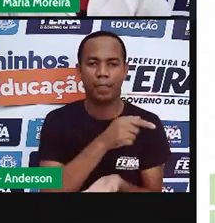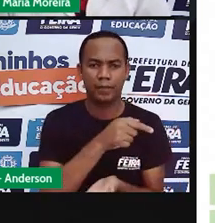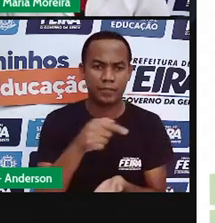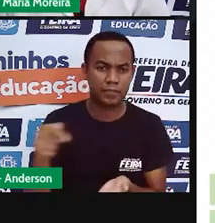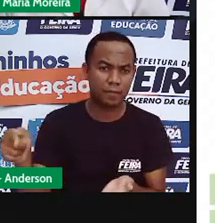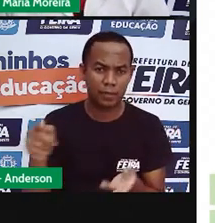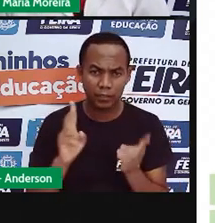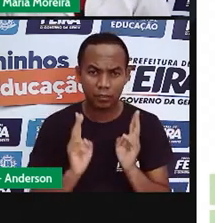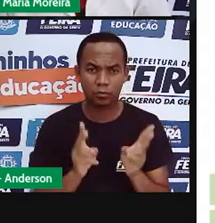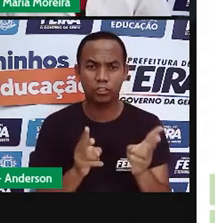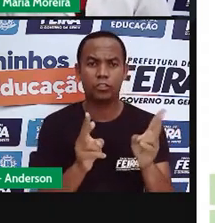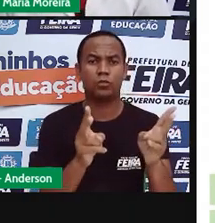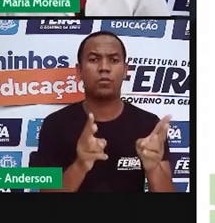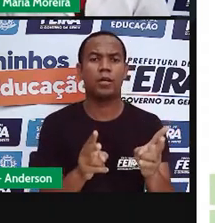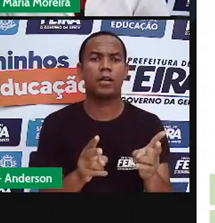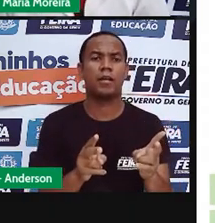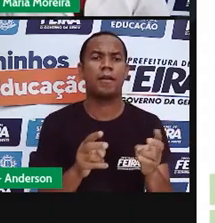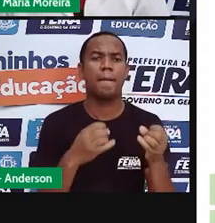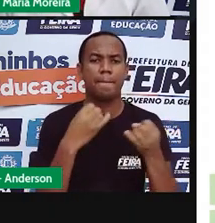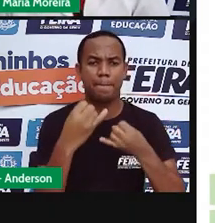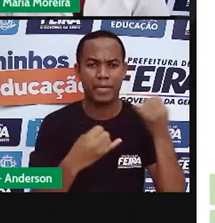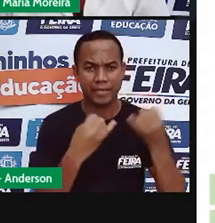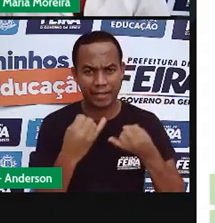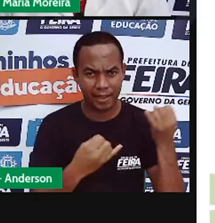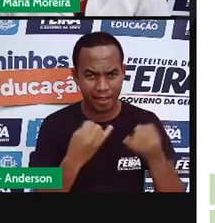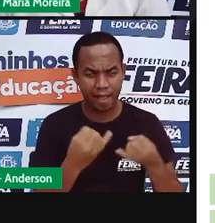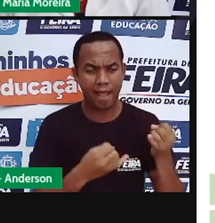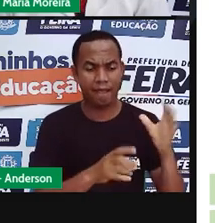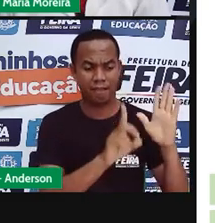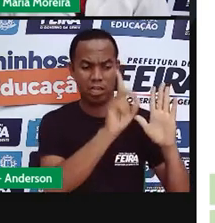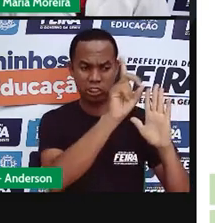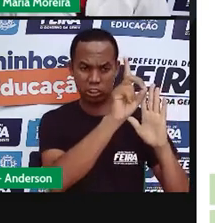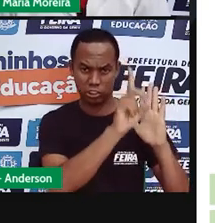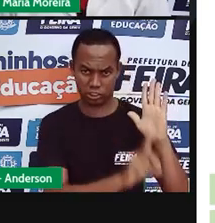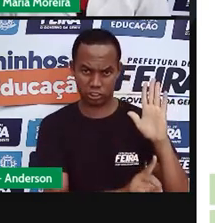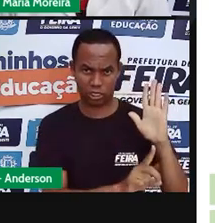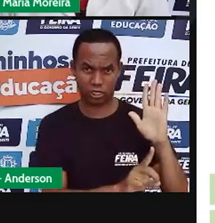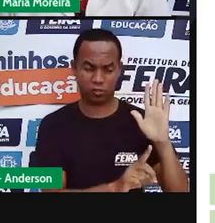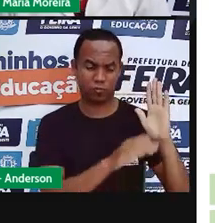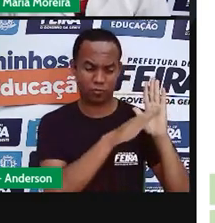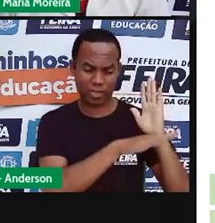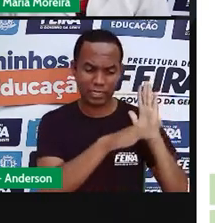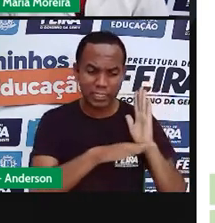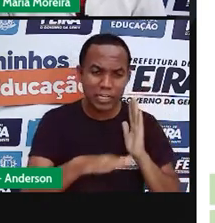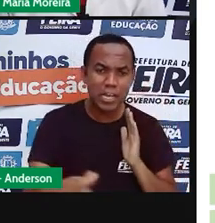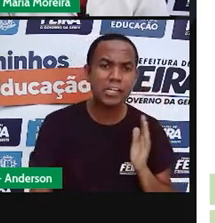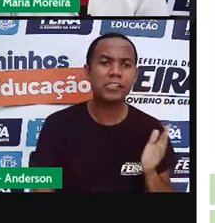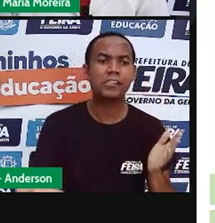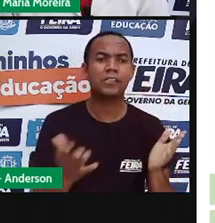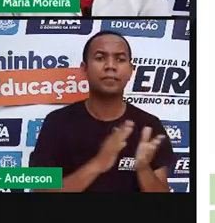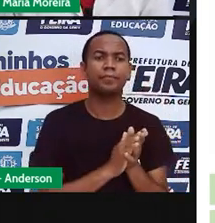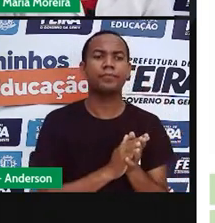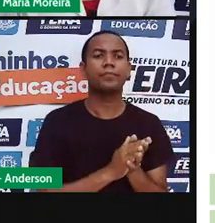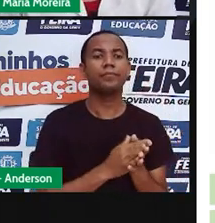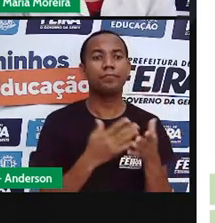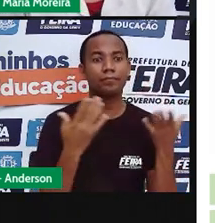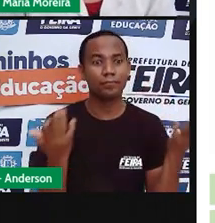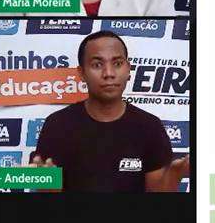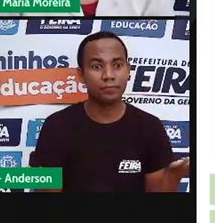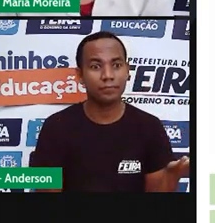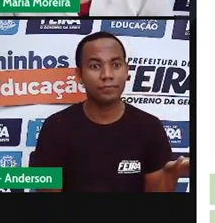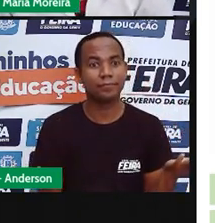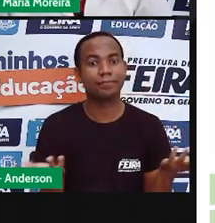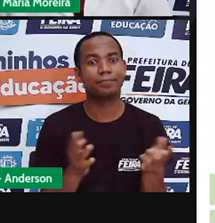Continua sendo o quê? O brincar, que é o quê? Um direito da criança. E aí, obviamente, nosso